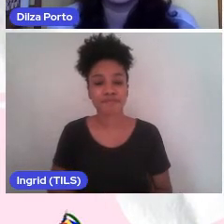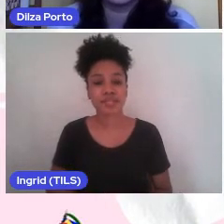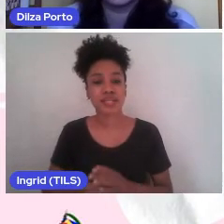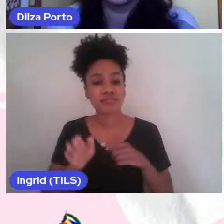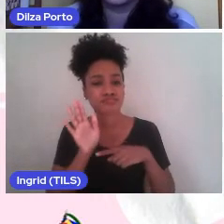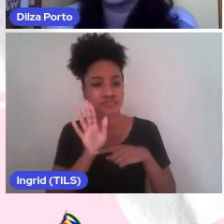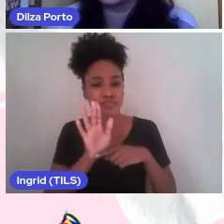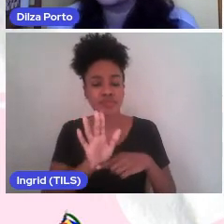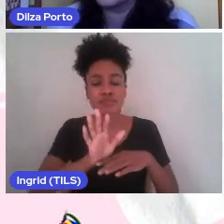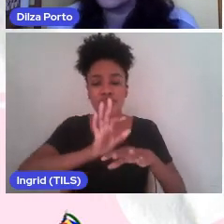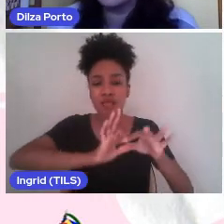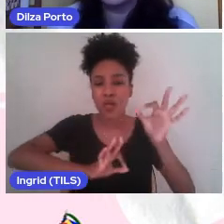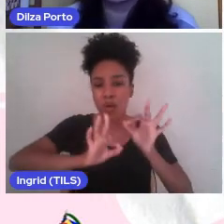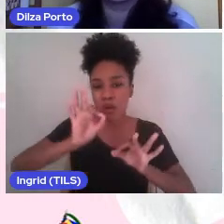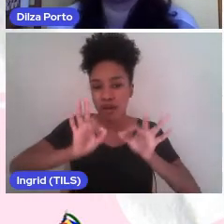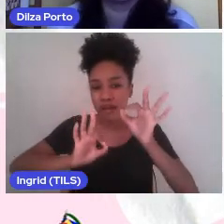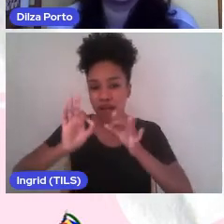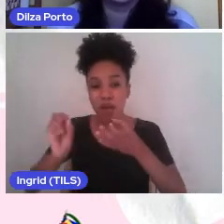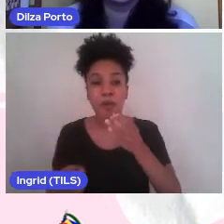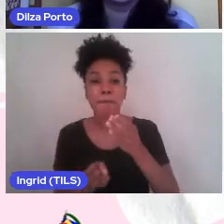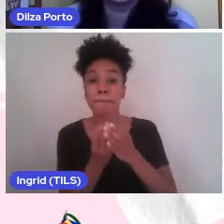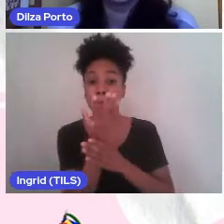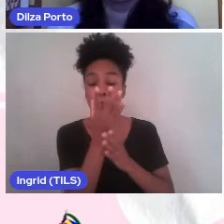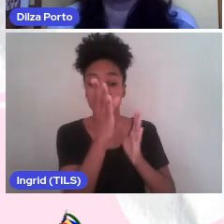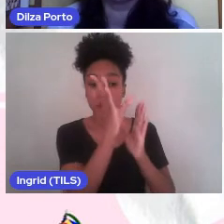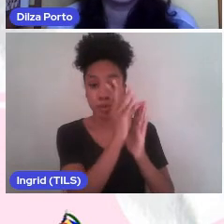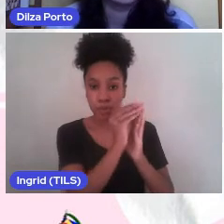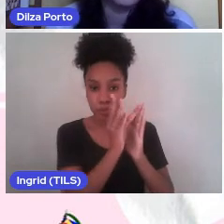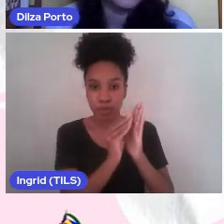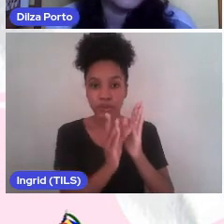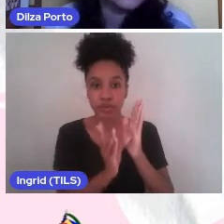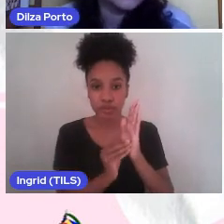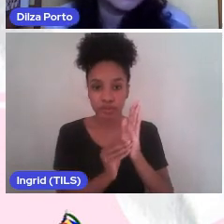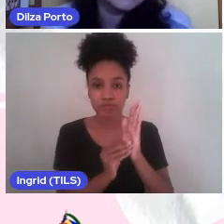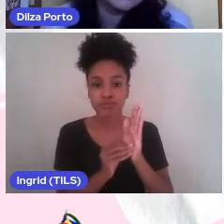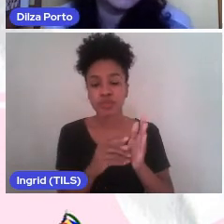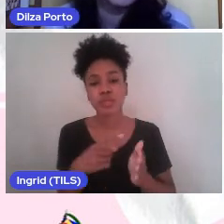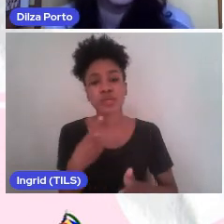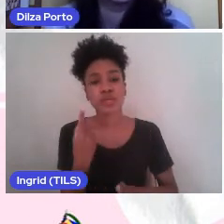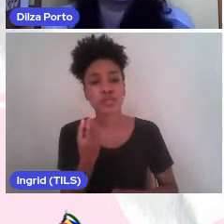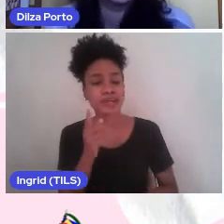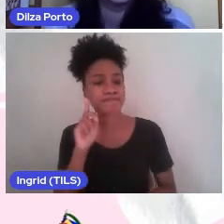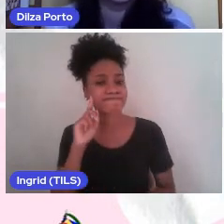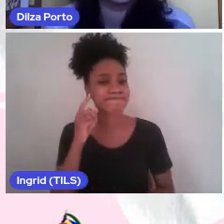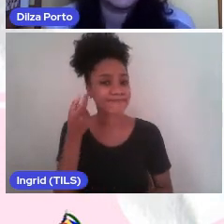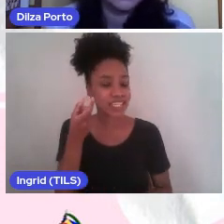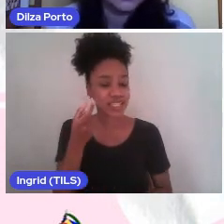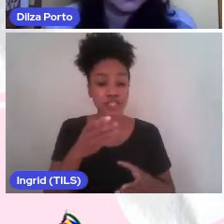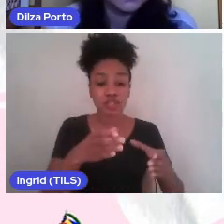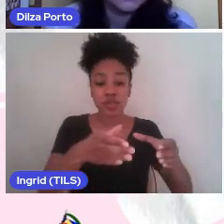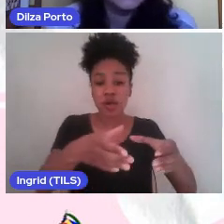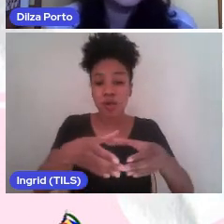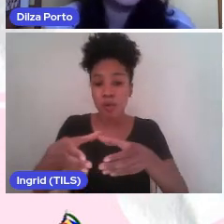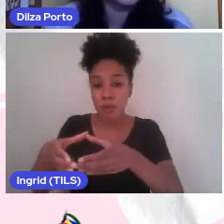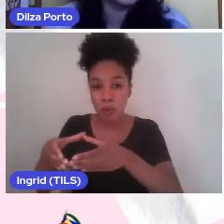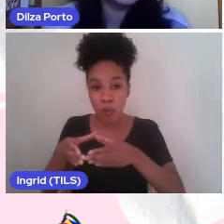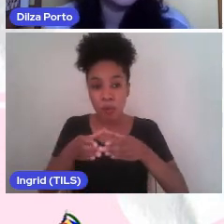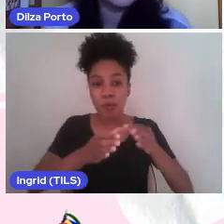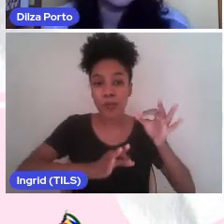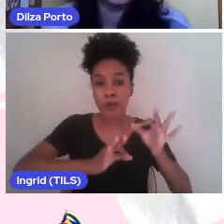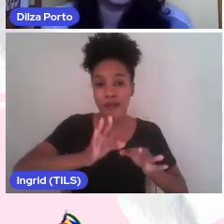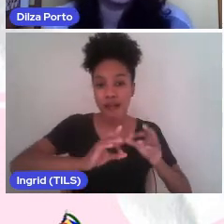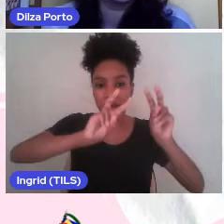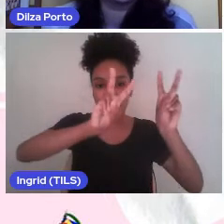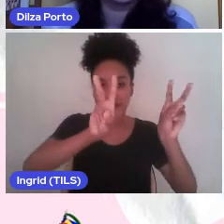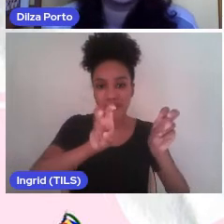organização e a produção desses conteúdos, nós resolvemos nos organizar por núcleos temáticos. E aí,